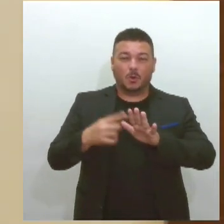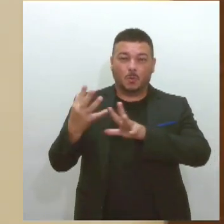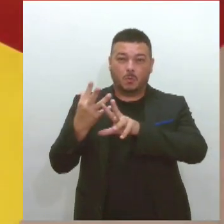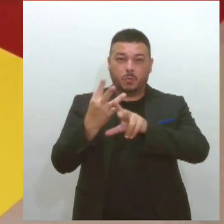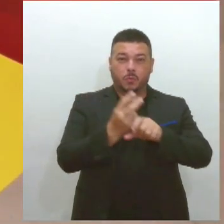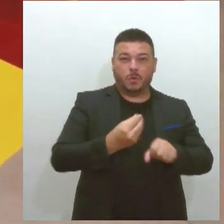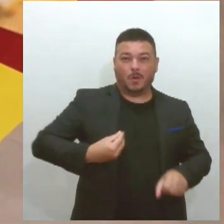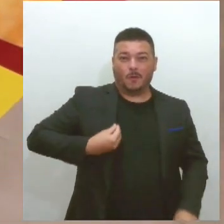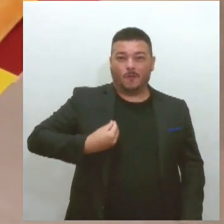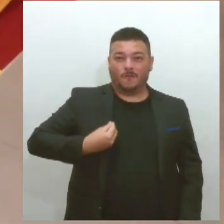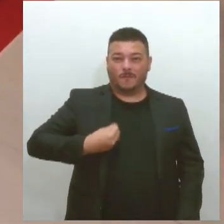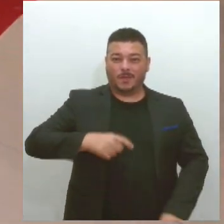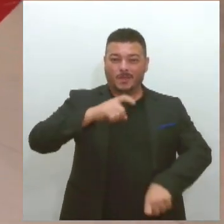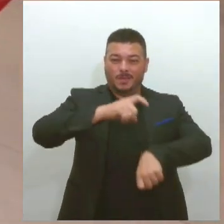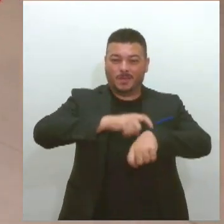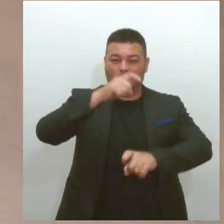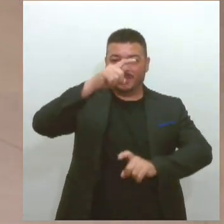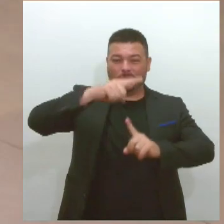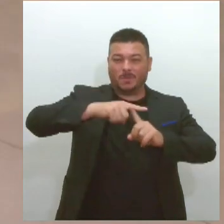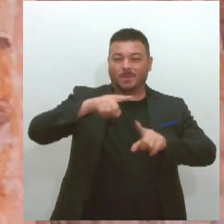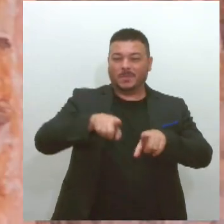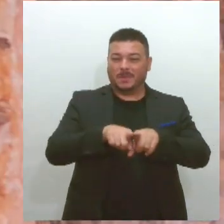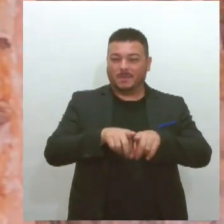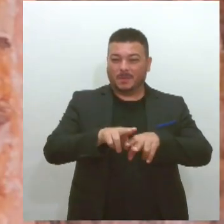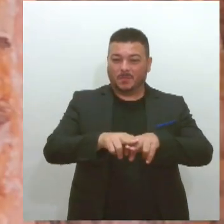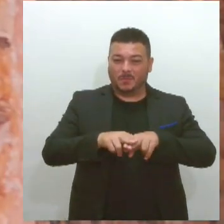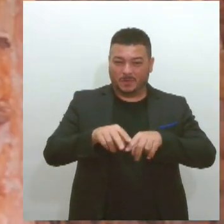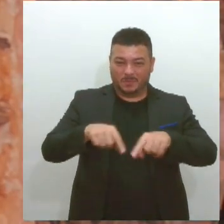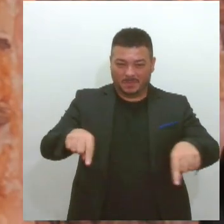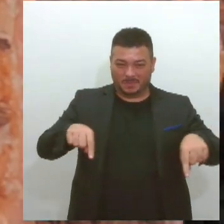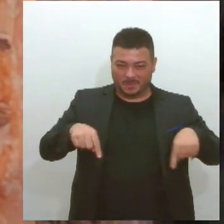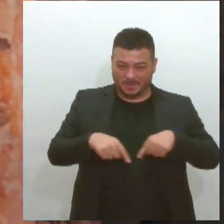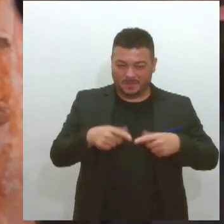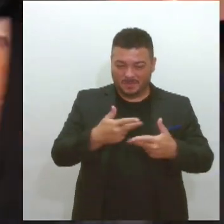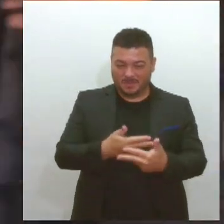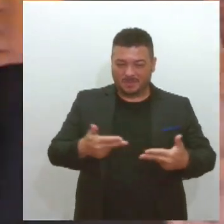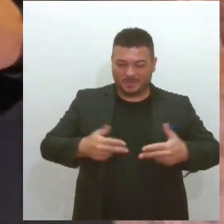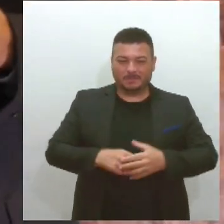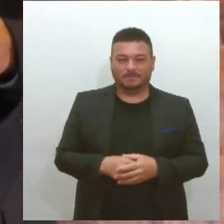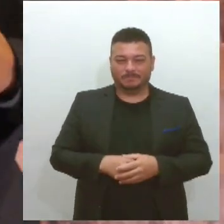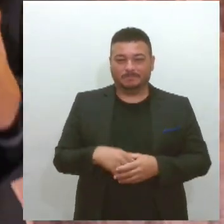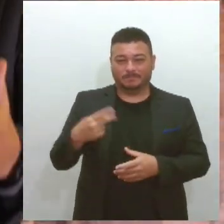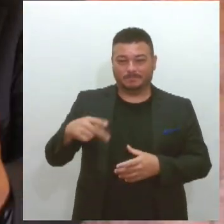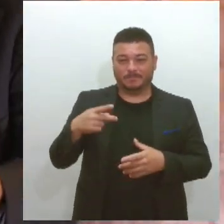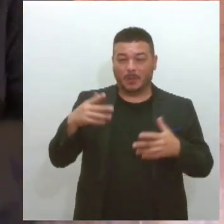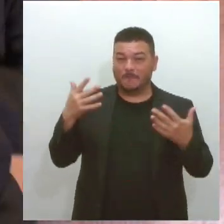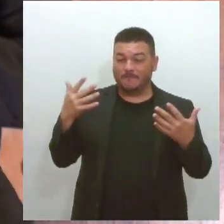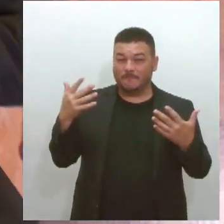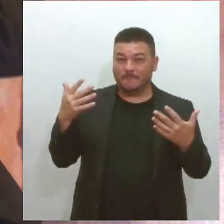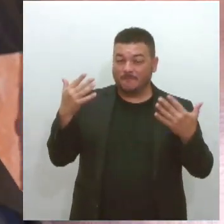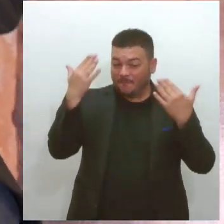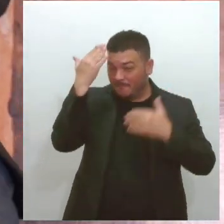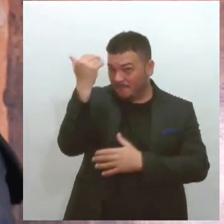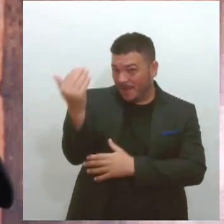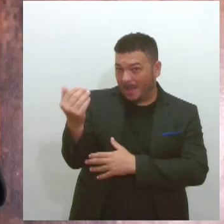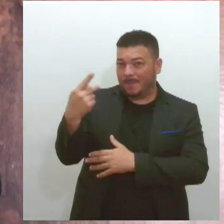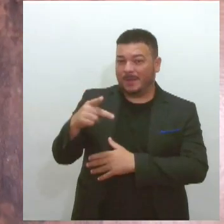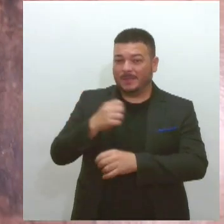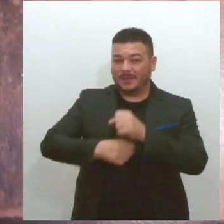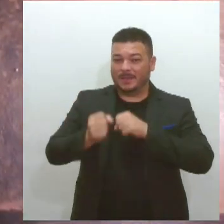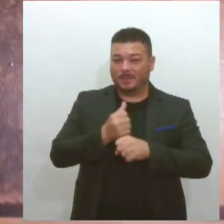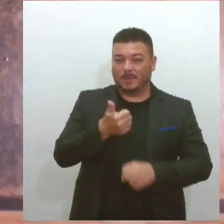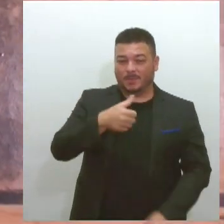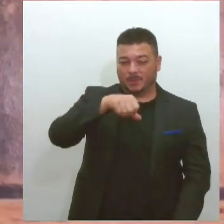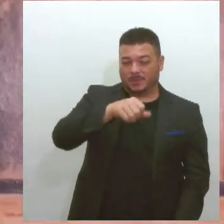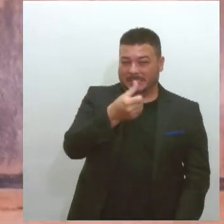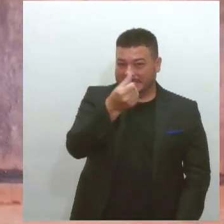profissional, além de um tabuleiro interativo. Em decorrência do seu sucesso, sobretudo nas décadas de 60 e 70, a partir de